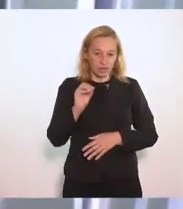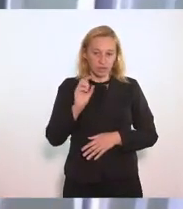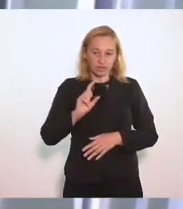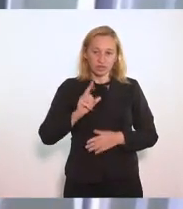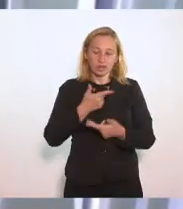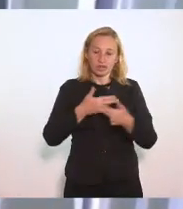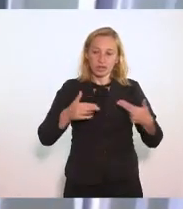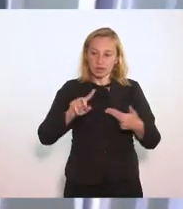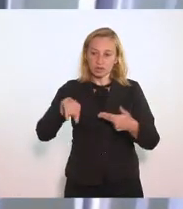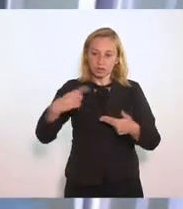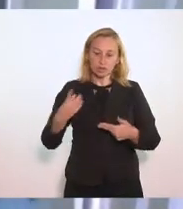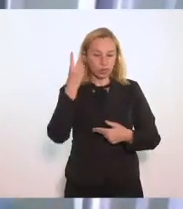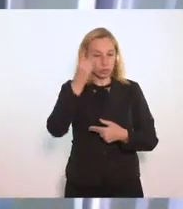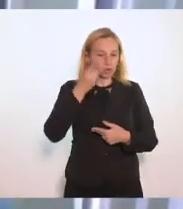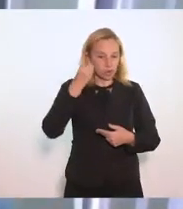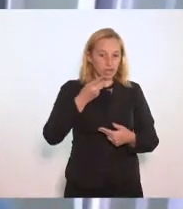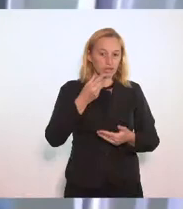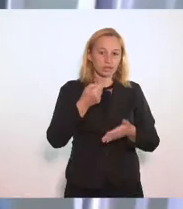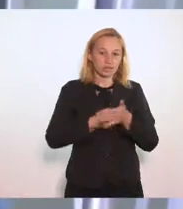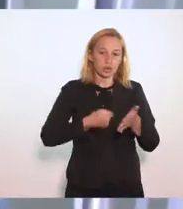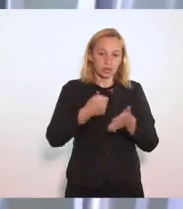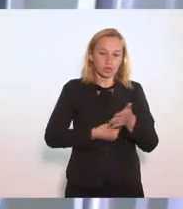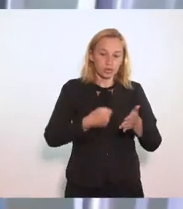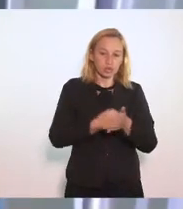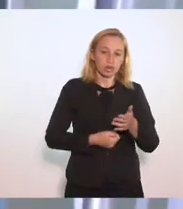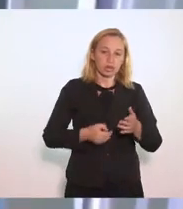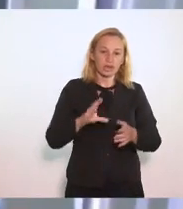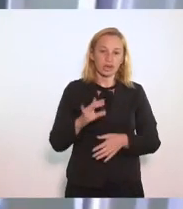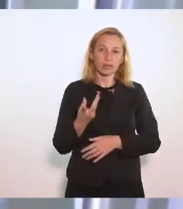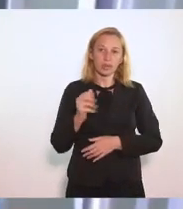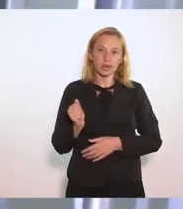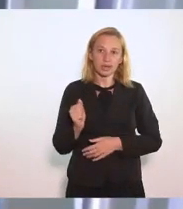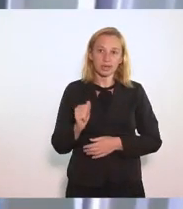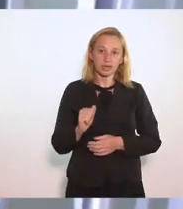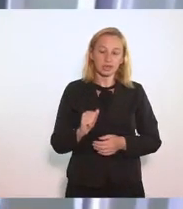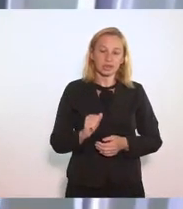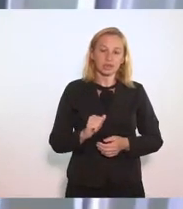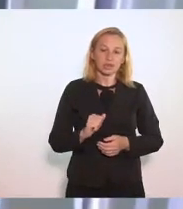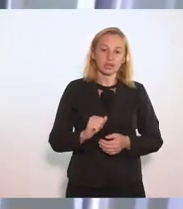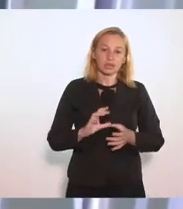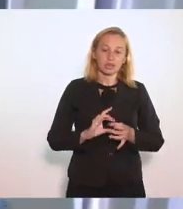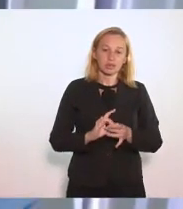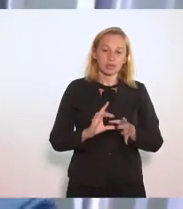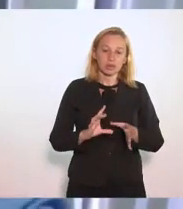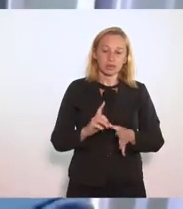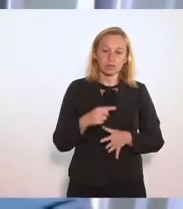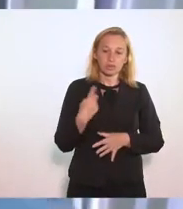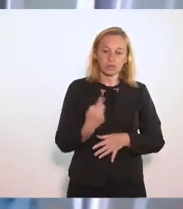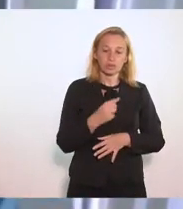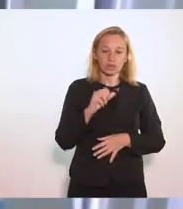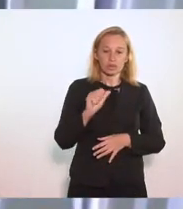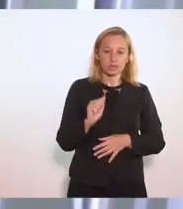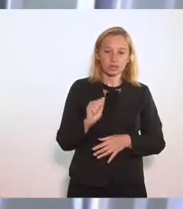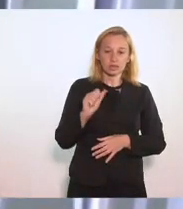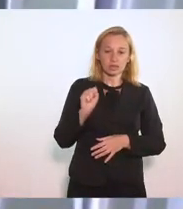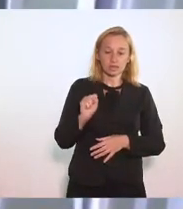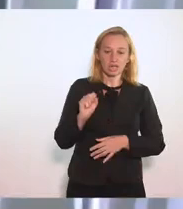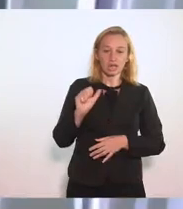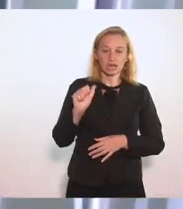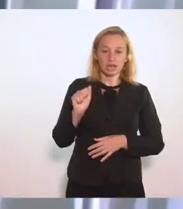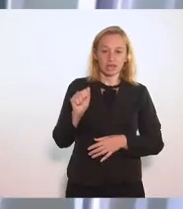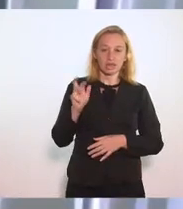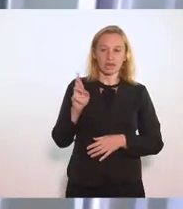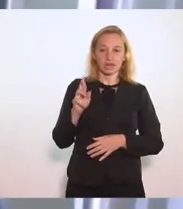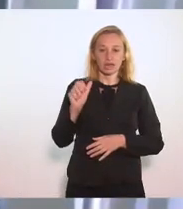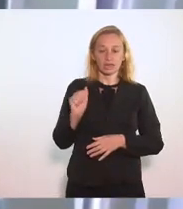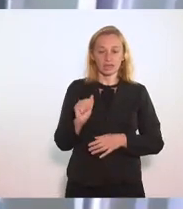dos nossos mandatos Entraram nessas lutas Sobre a campanha Libertem o nosso sagrado Acerca daquelas peças Sagradas